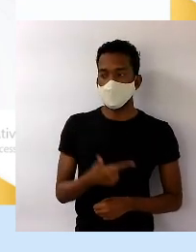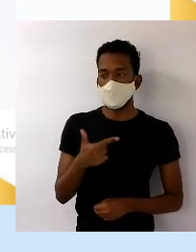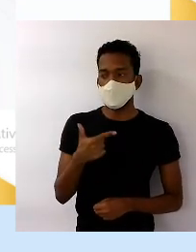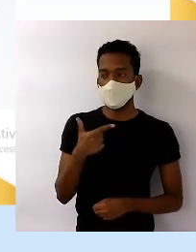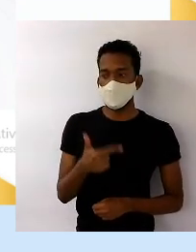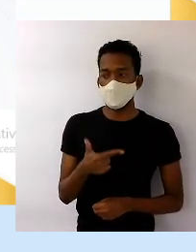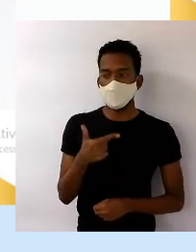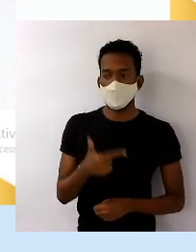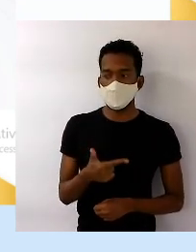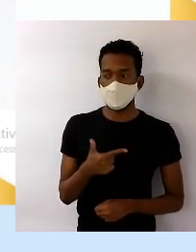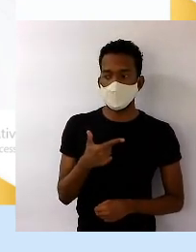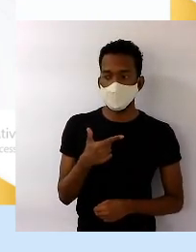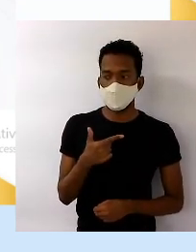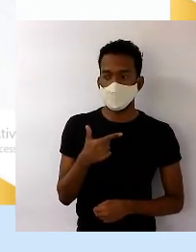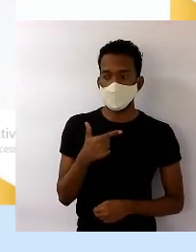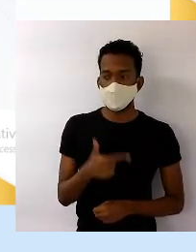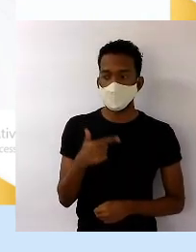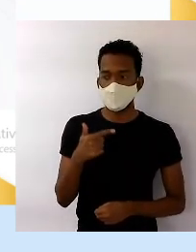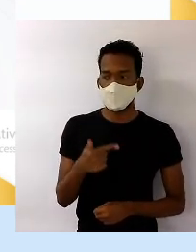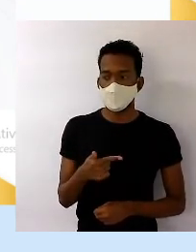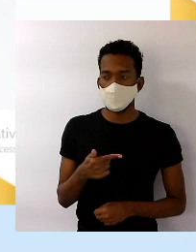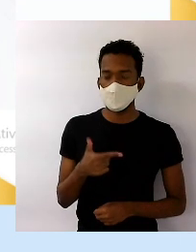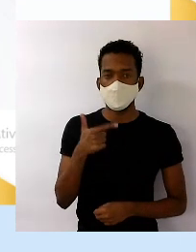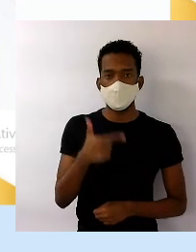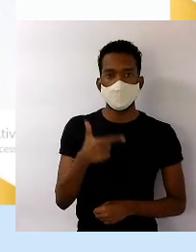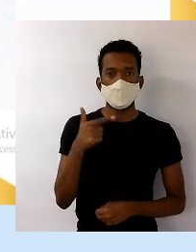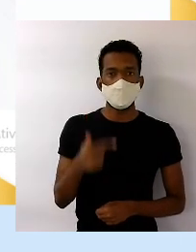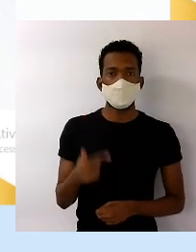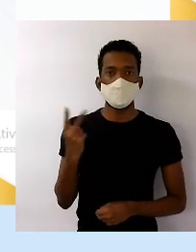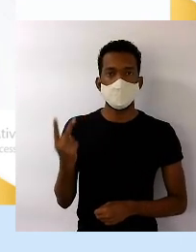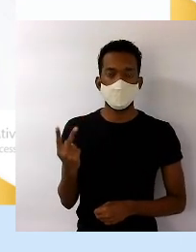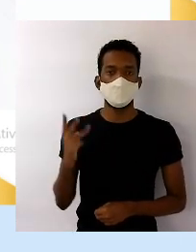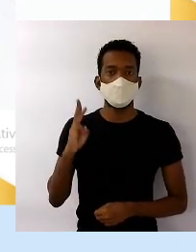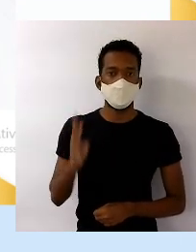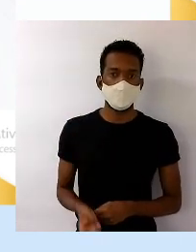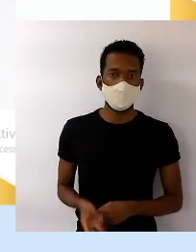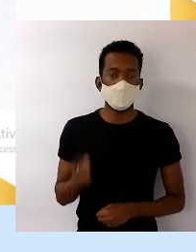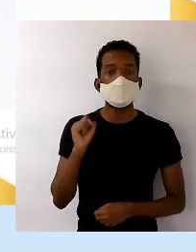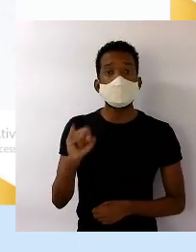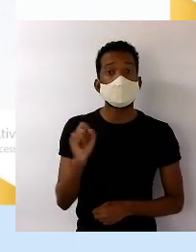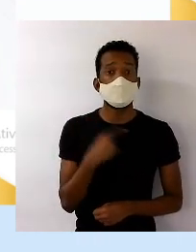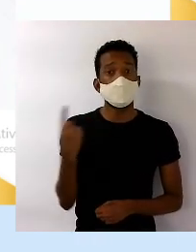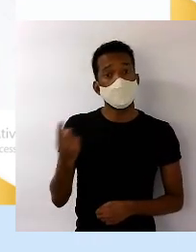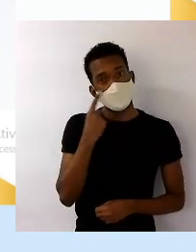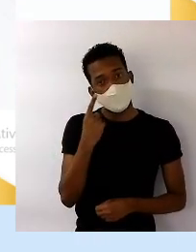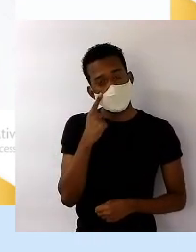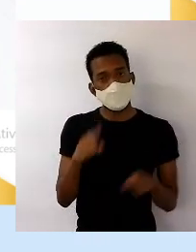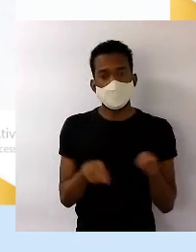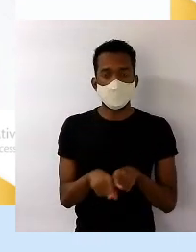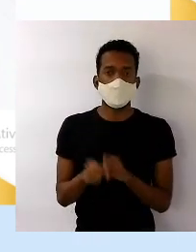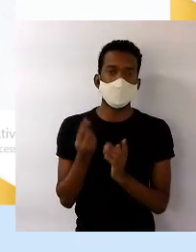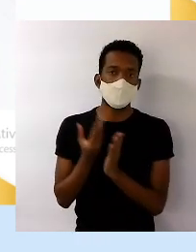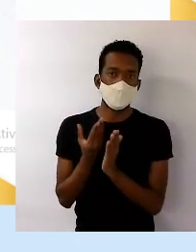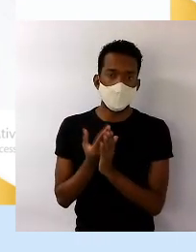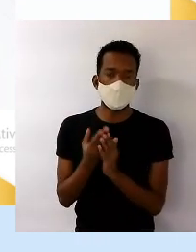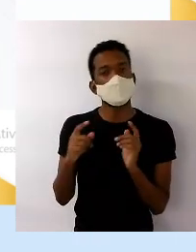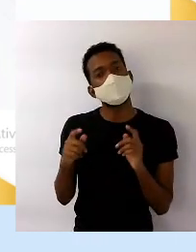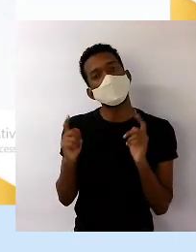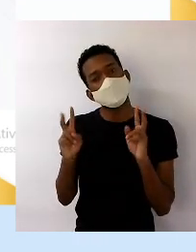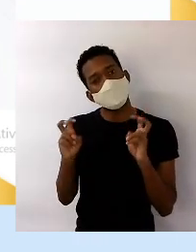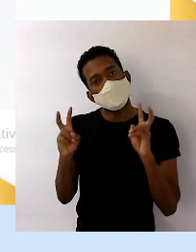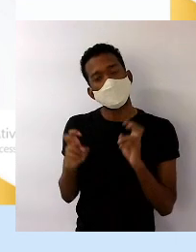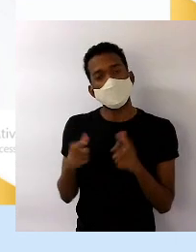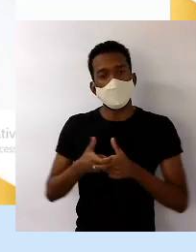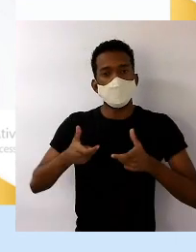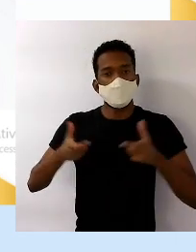O Brasil, ele vai atingir essa marca de 272. Se a gente for ver também, for estudar um pouco a relação do